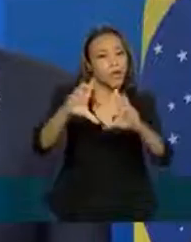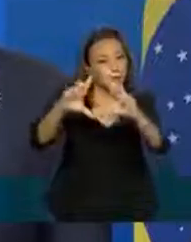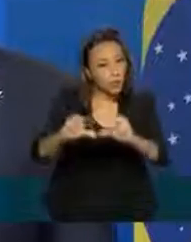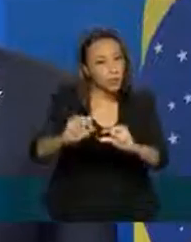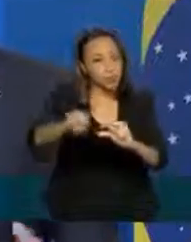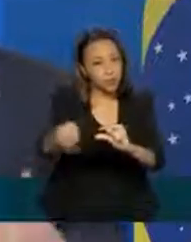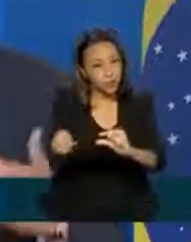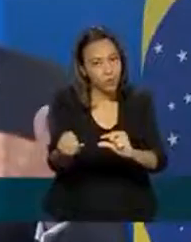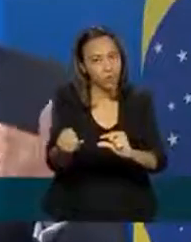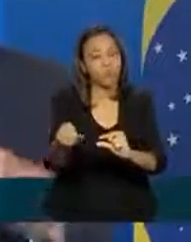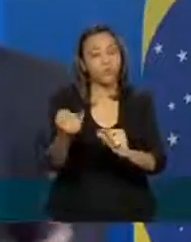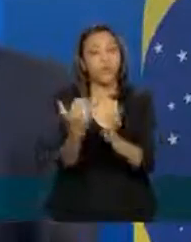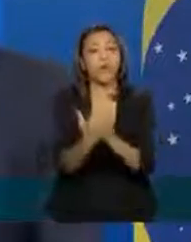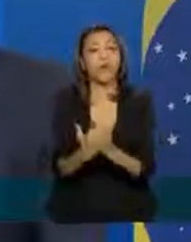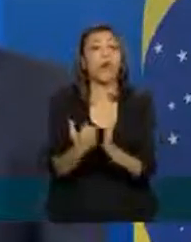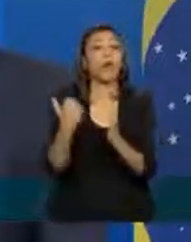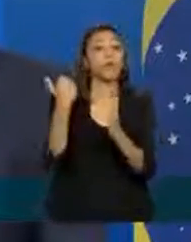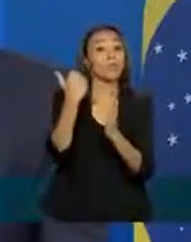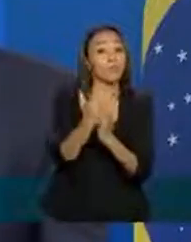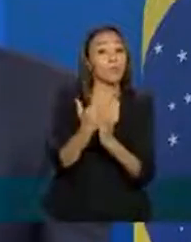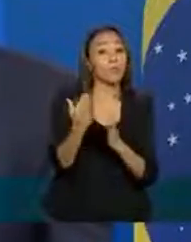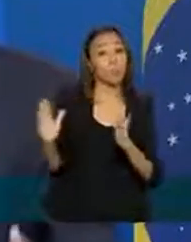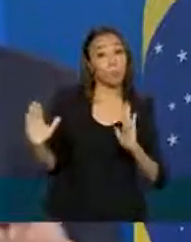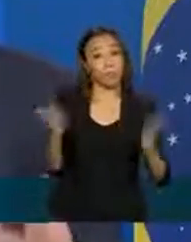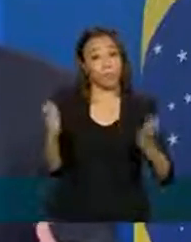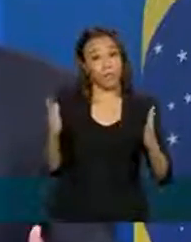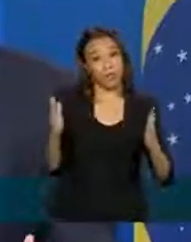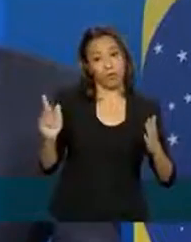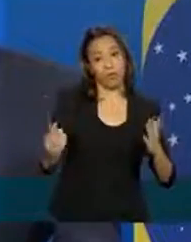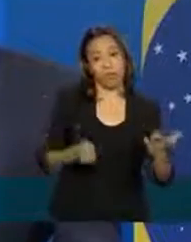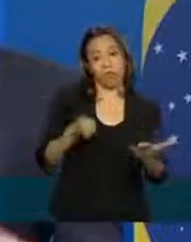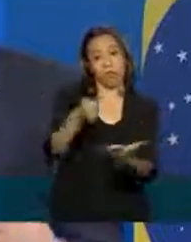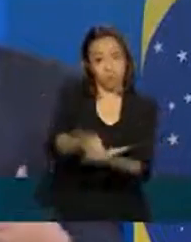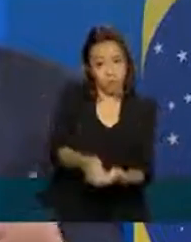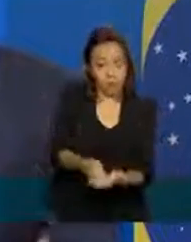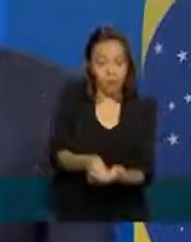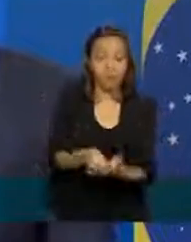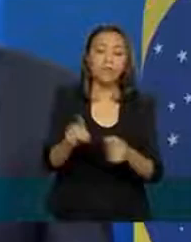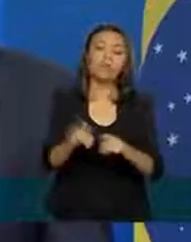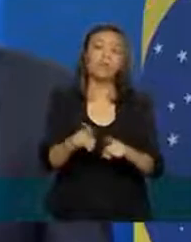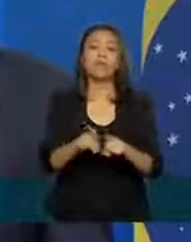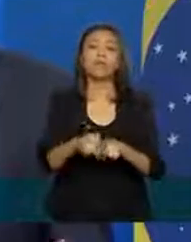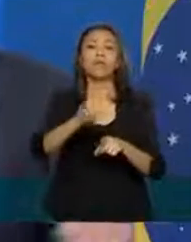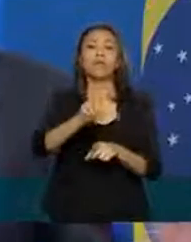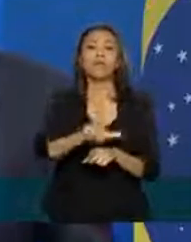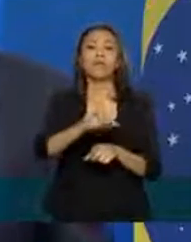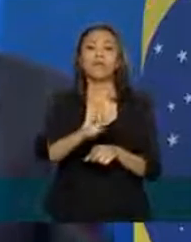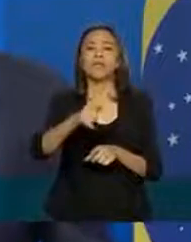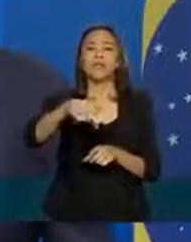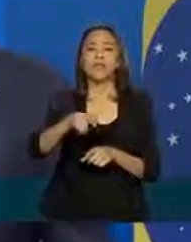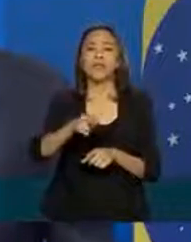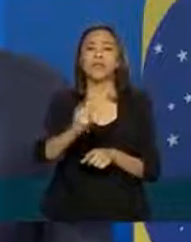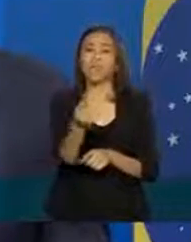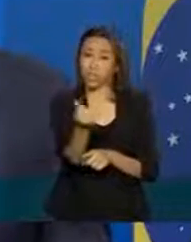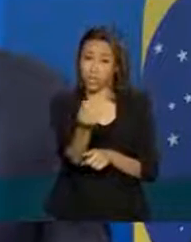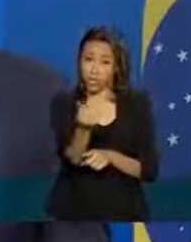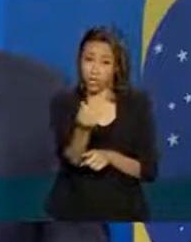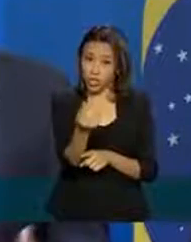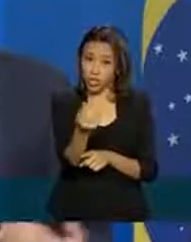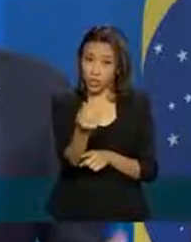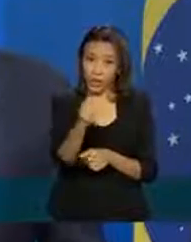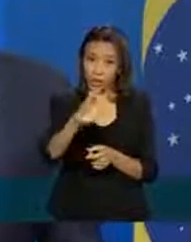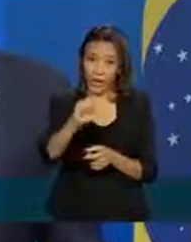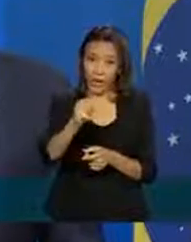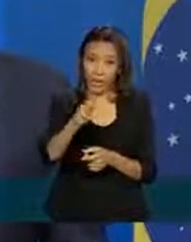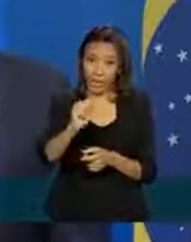juros aumentando o prazo para pagamento e dando liquidez para a economia seja em tudo que o Roberto